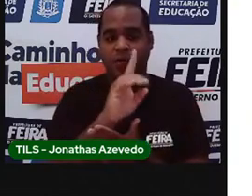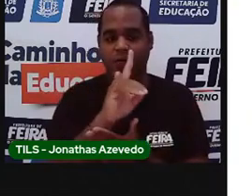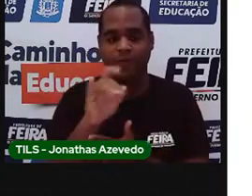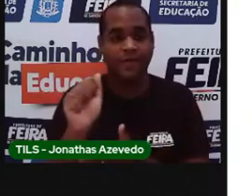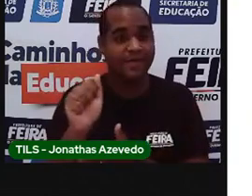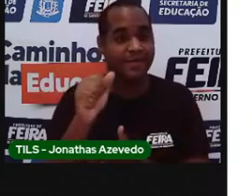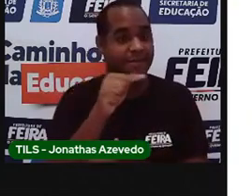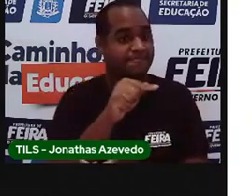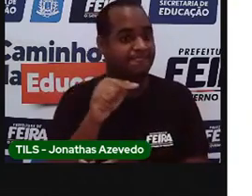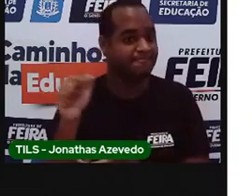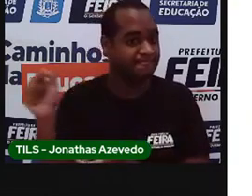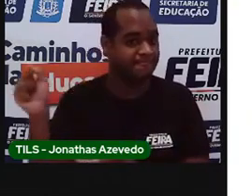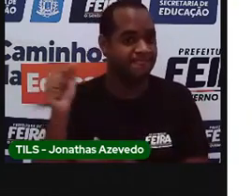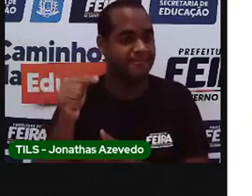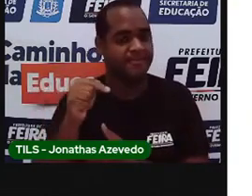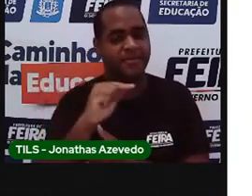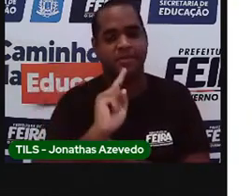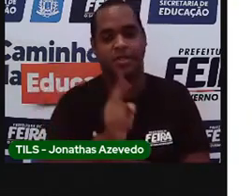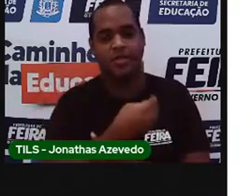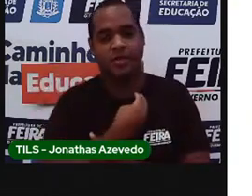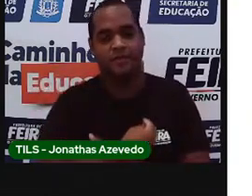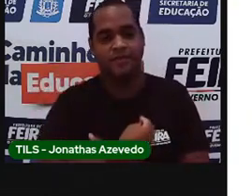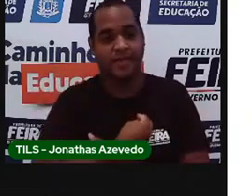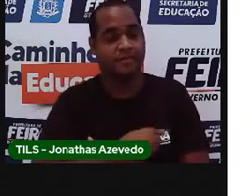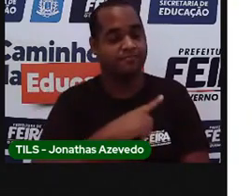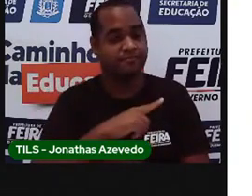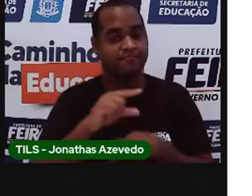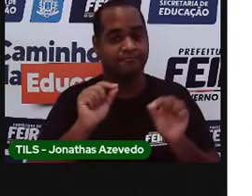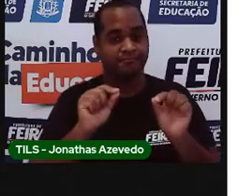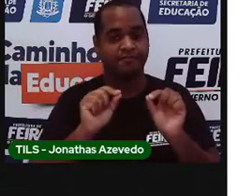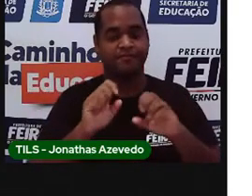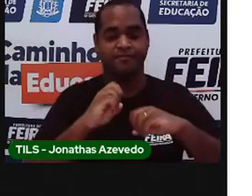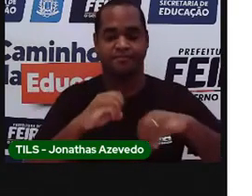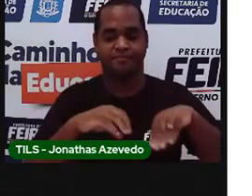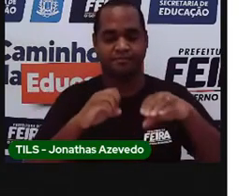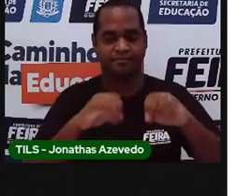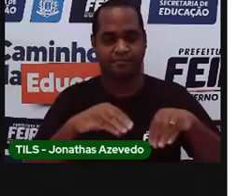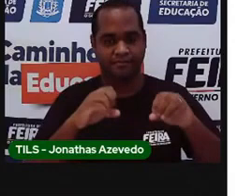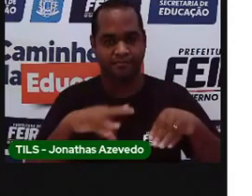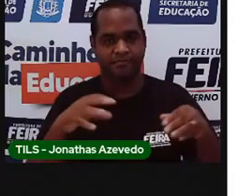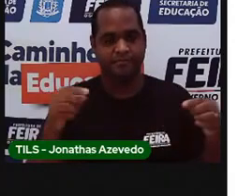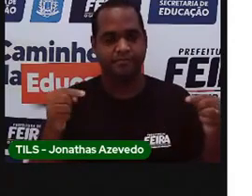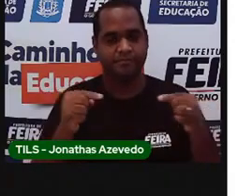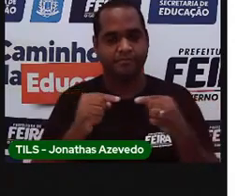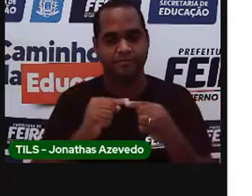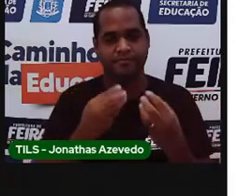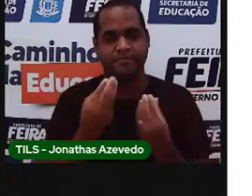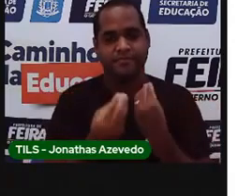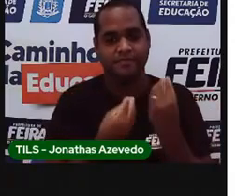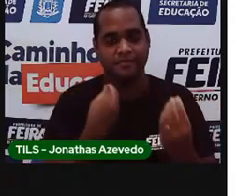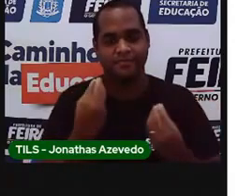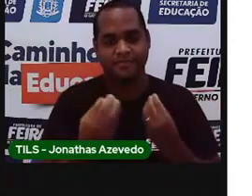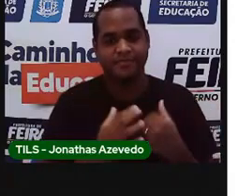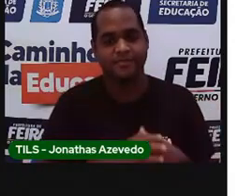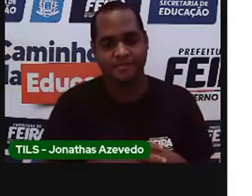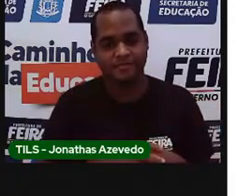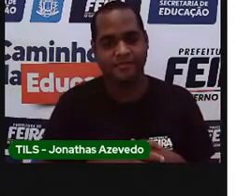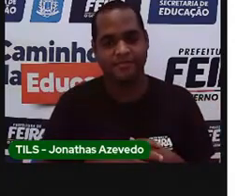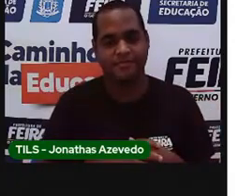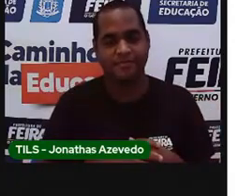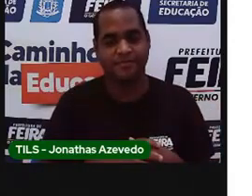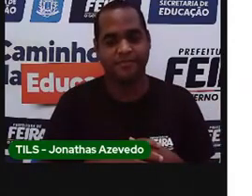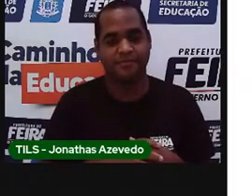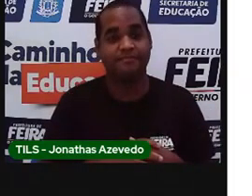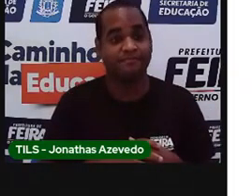semana que nós estamos tendo essa aula é uma quinta-feira. Faltam